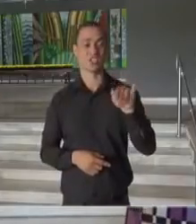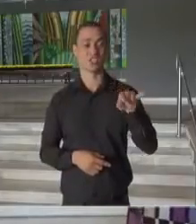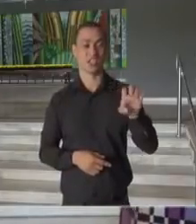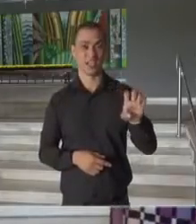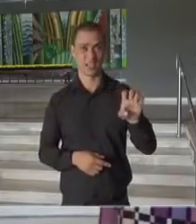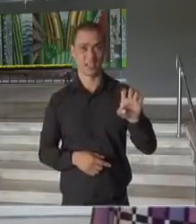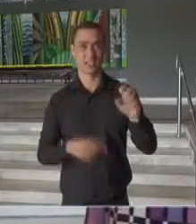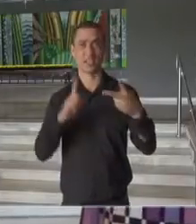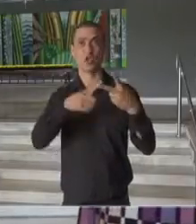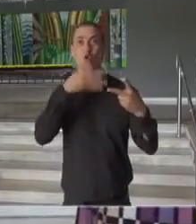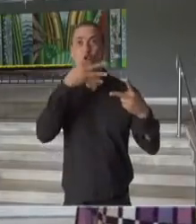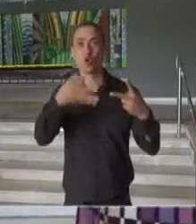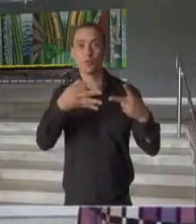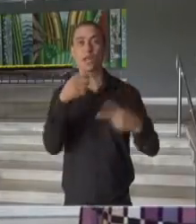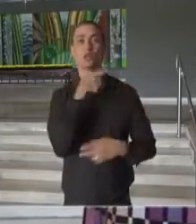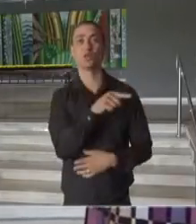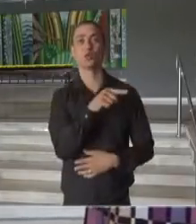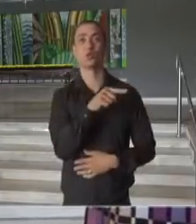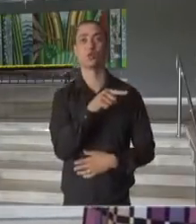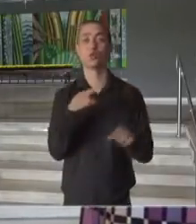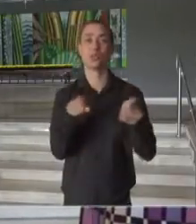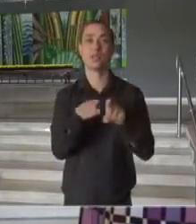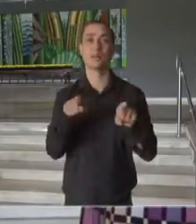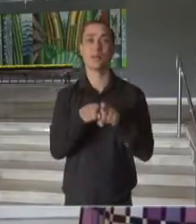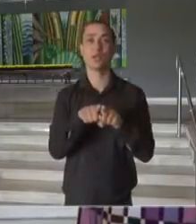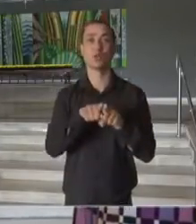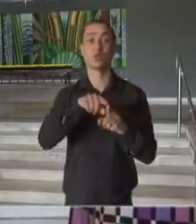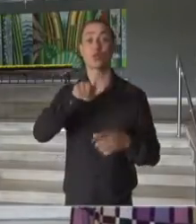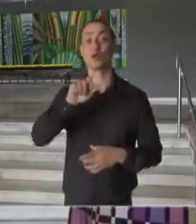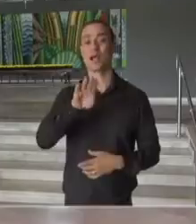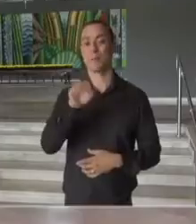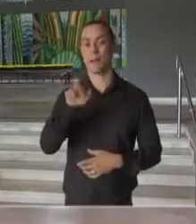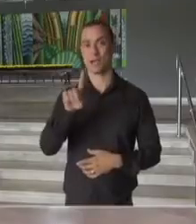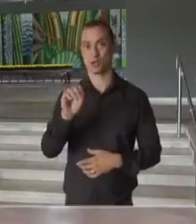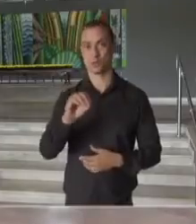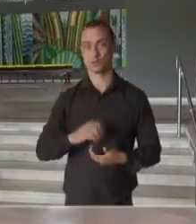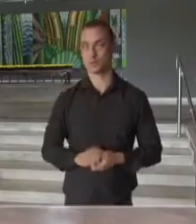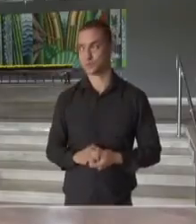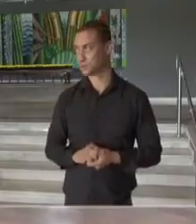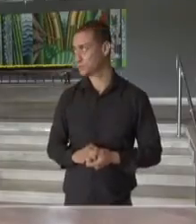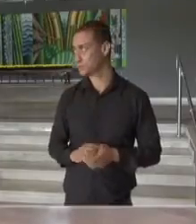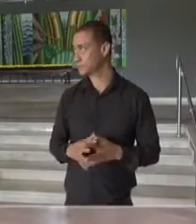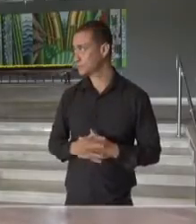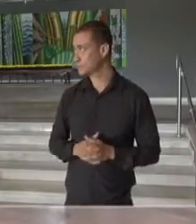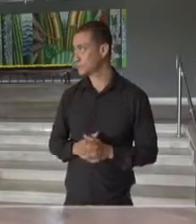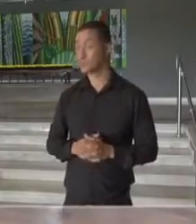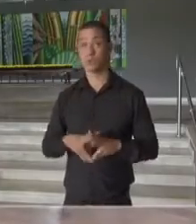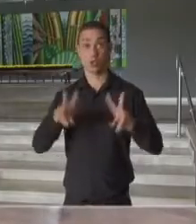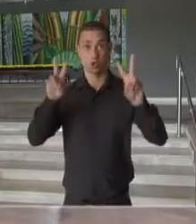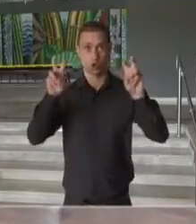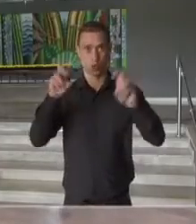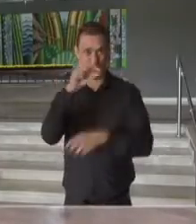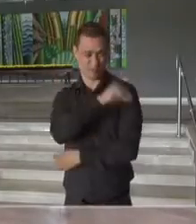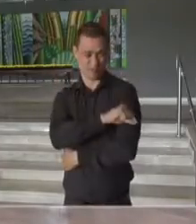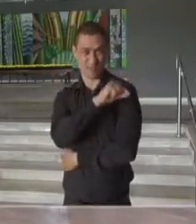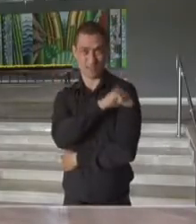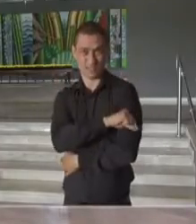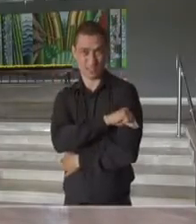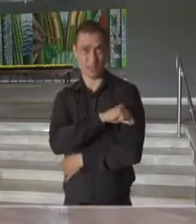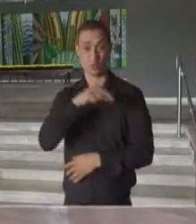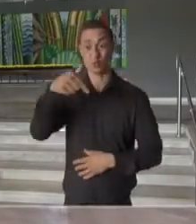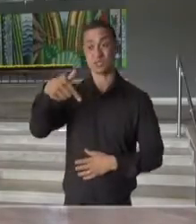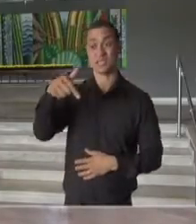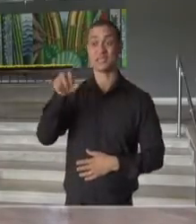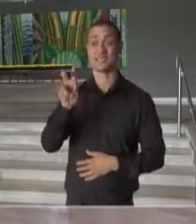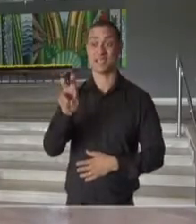e com comentários também do João Gabardo. Regiane. em relação em à vacinação 75